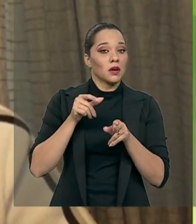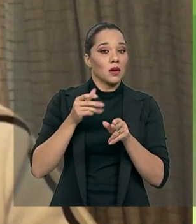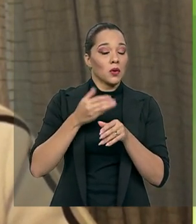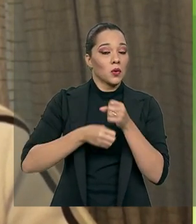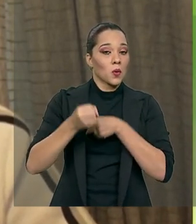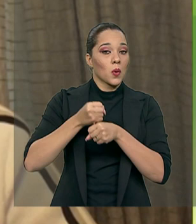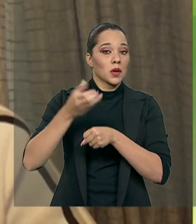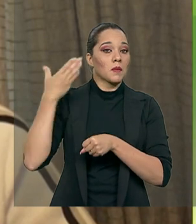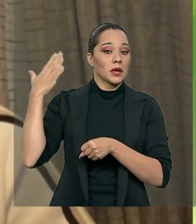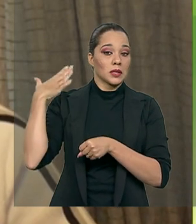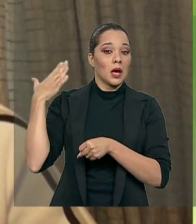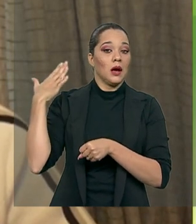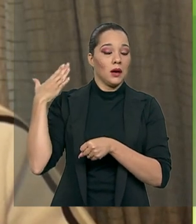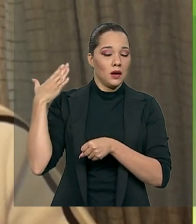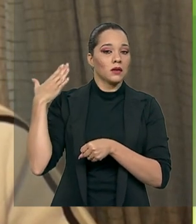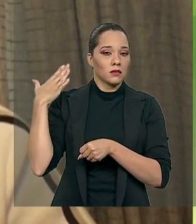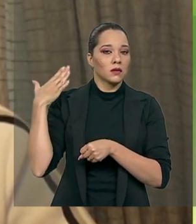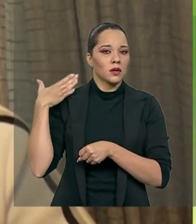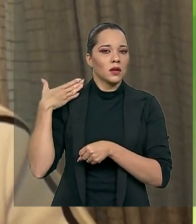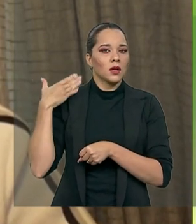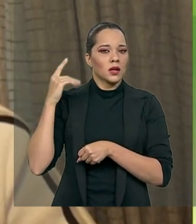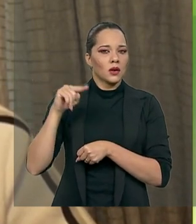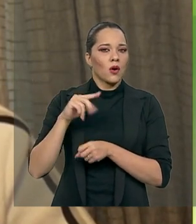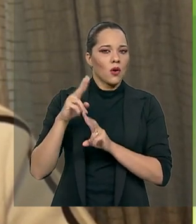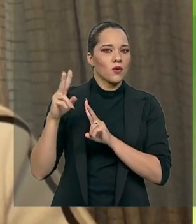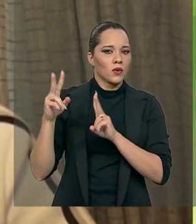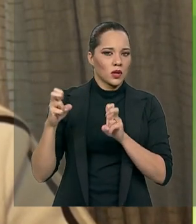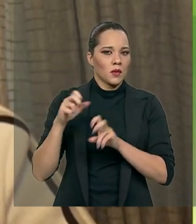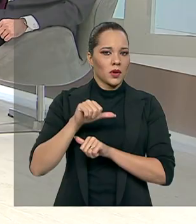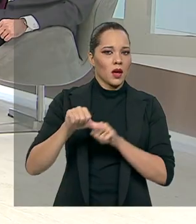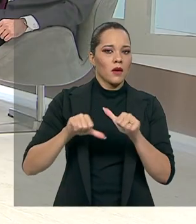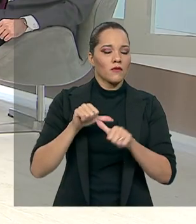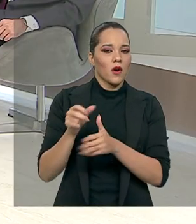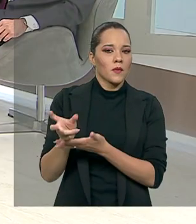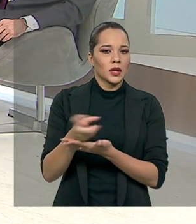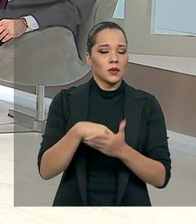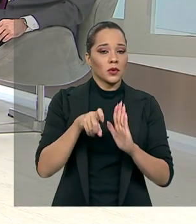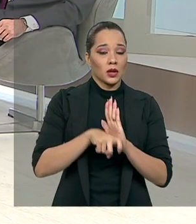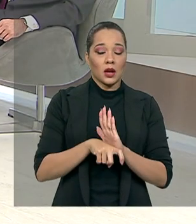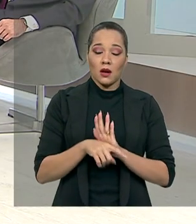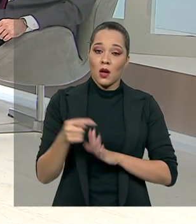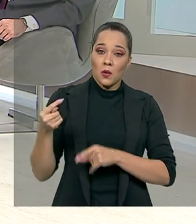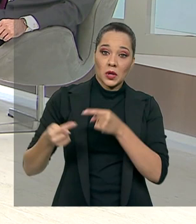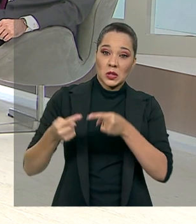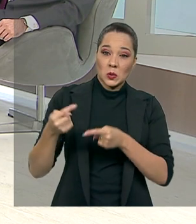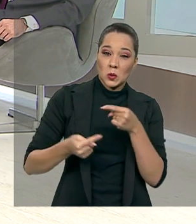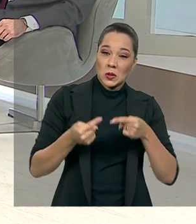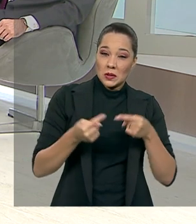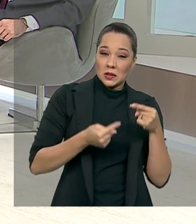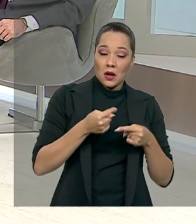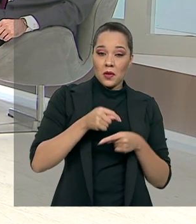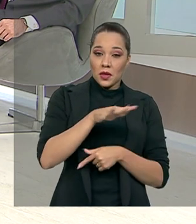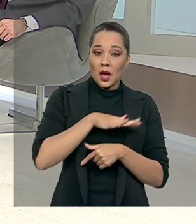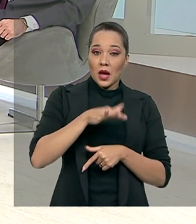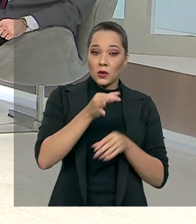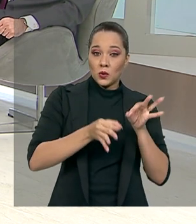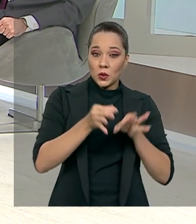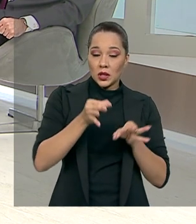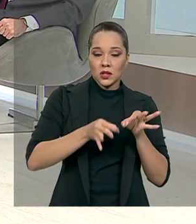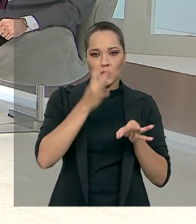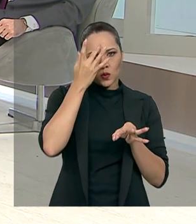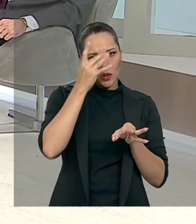no ano passado em relação à reforma. Uma polêmica bem grande no meio jurídico, vocês